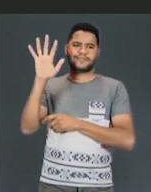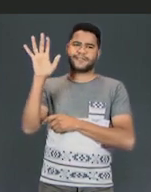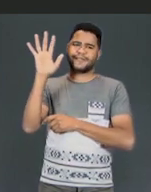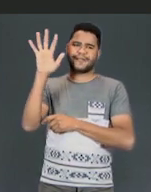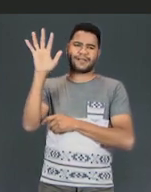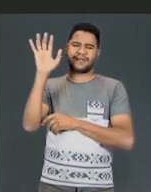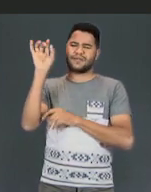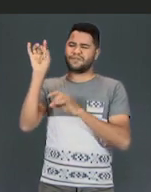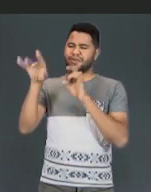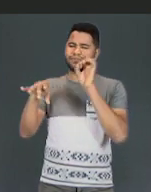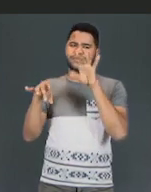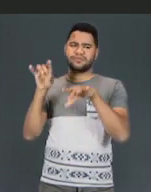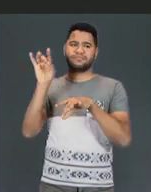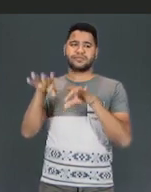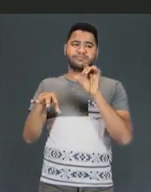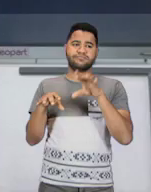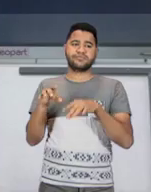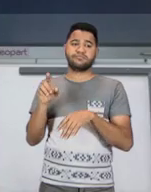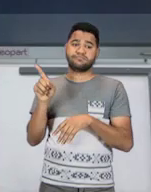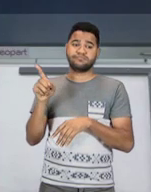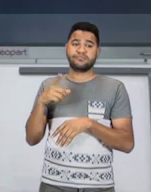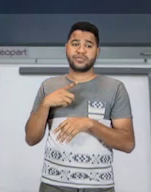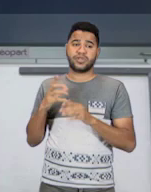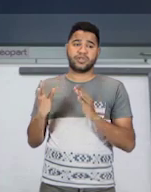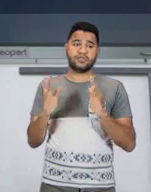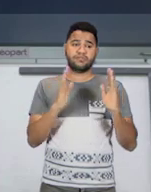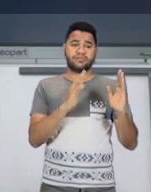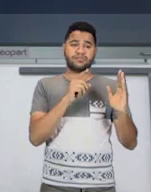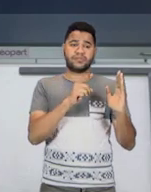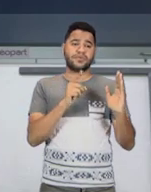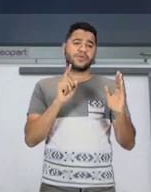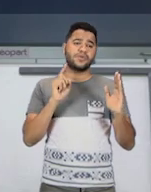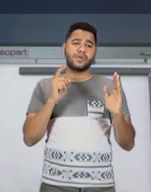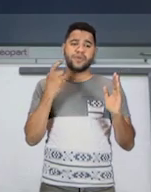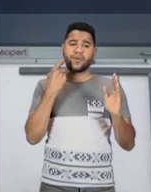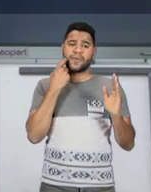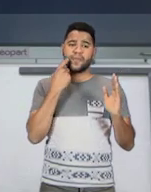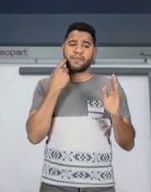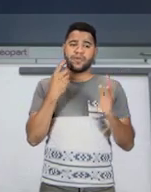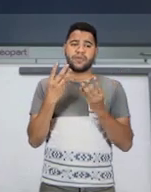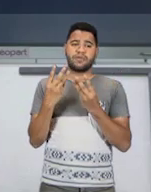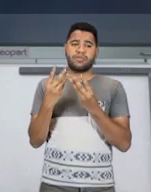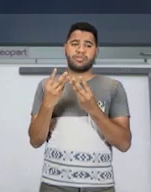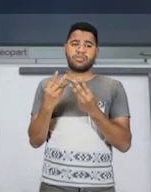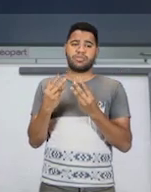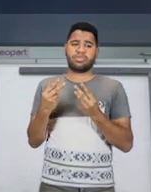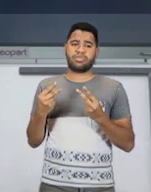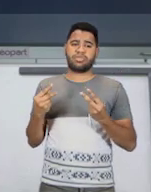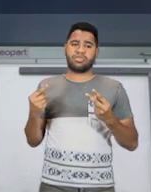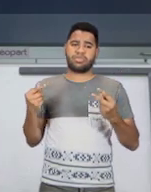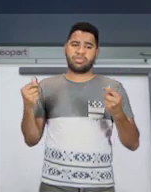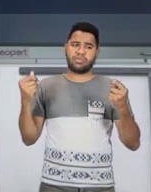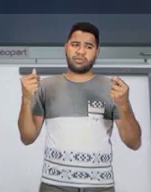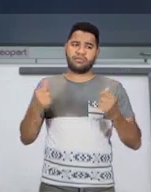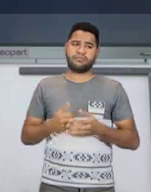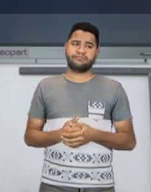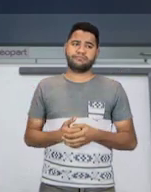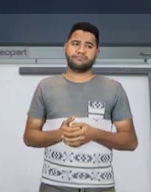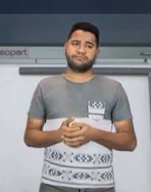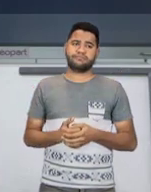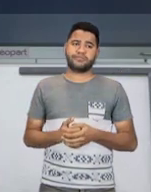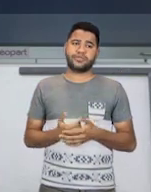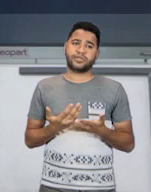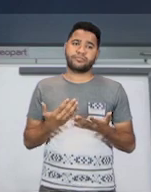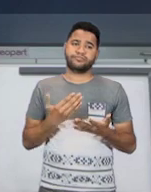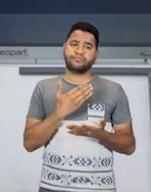dejetos, poluição, tudo ali no mar. E o peixinho já virou, né? Nem é peixe mais. Já virou um